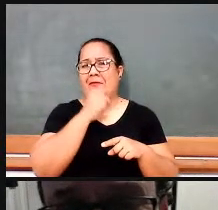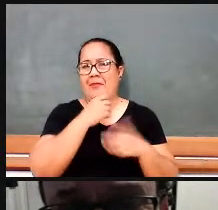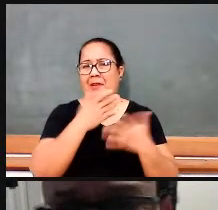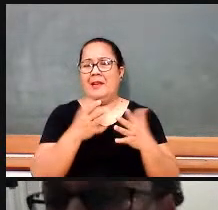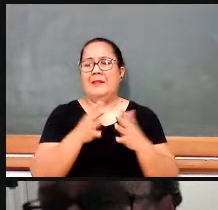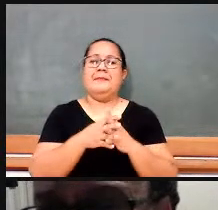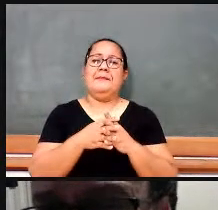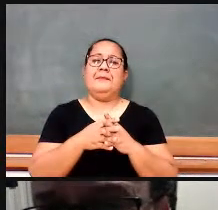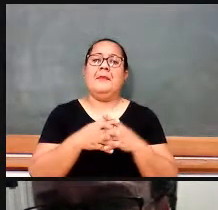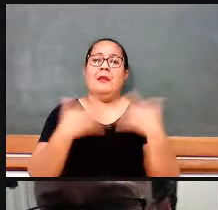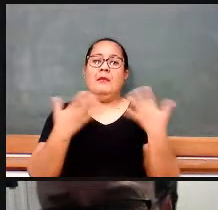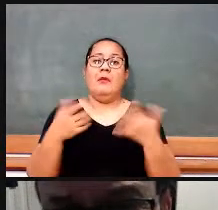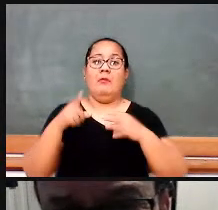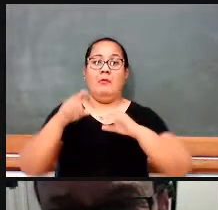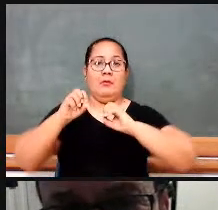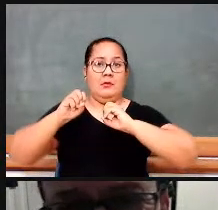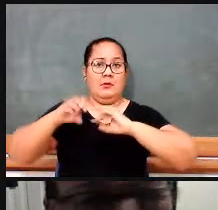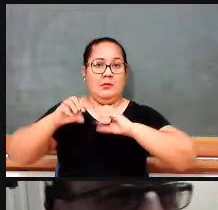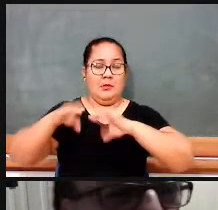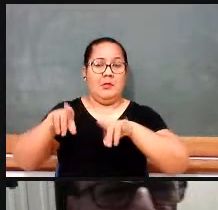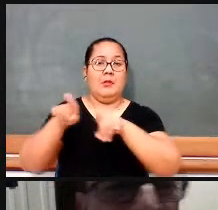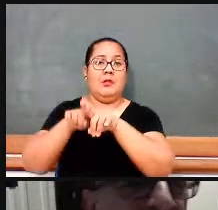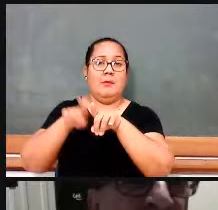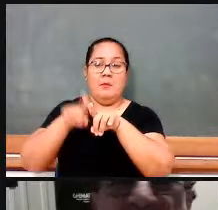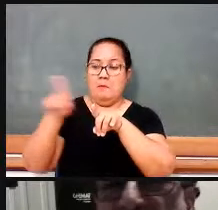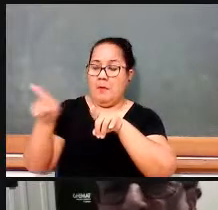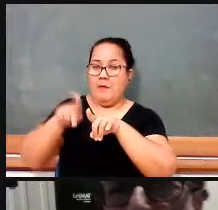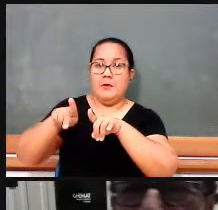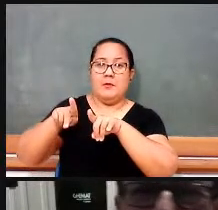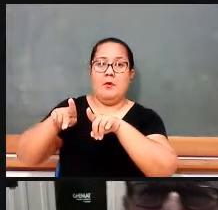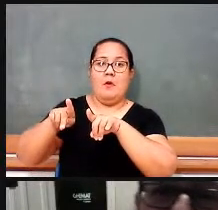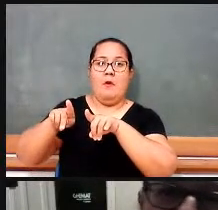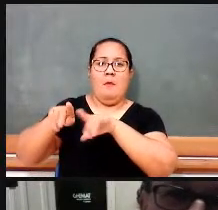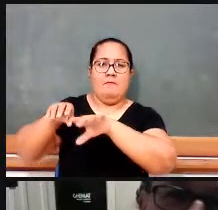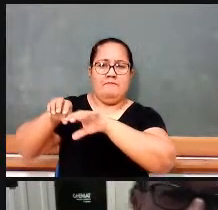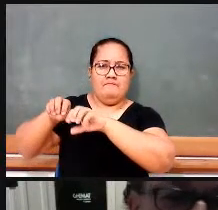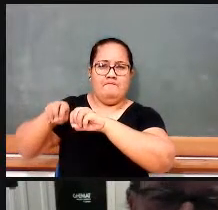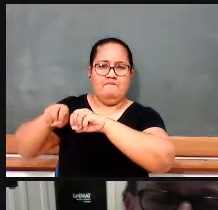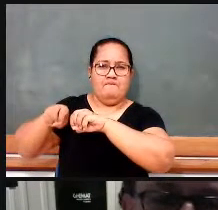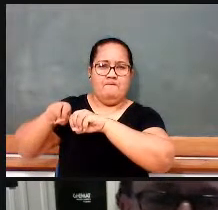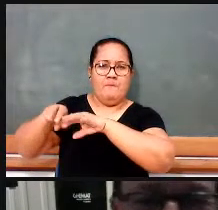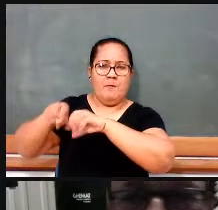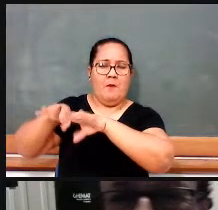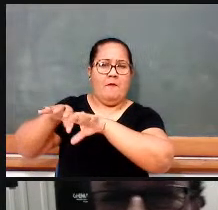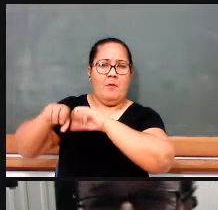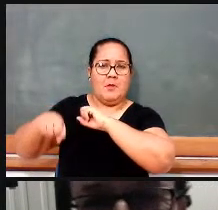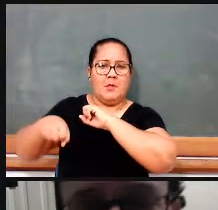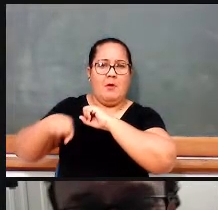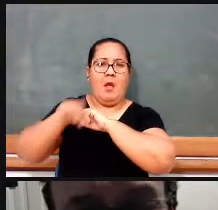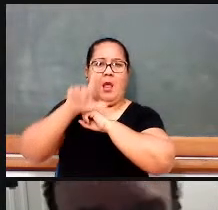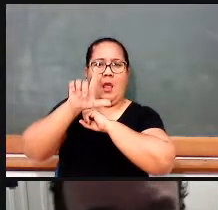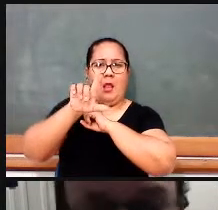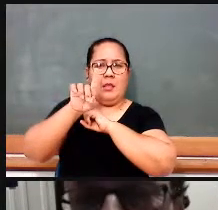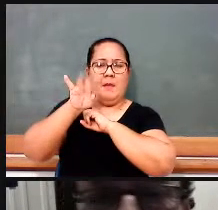ensino e a formação de professores não se rege por essa LDB mais. Não. Quem é que dá o tom? São os livros